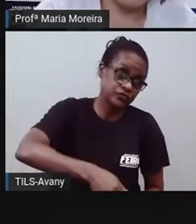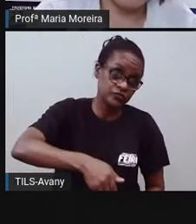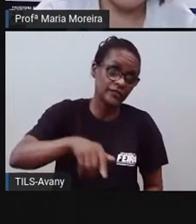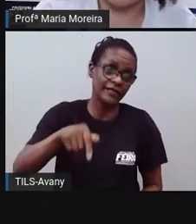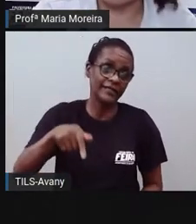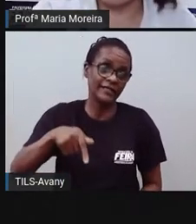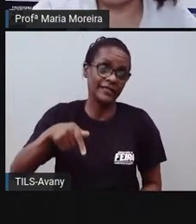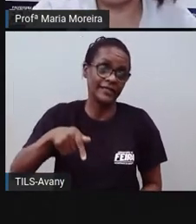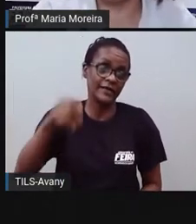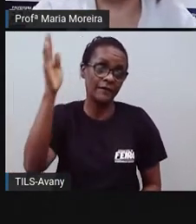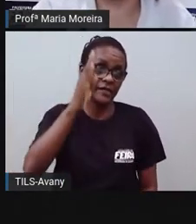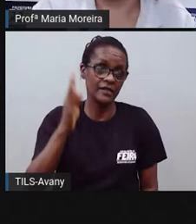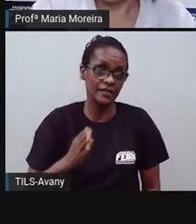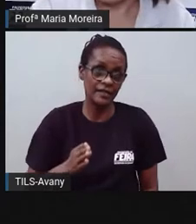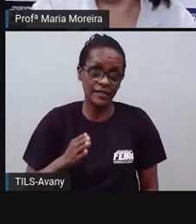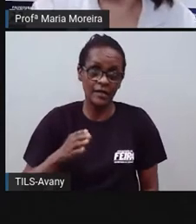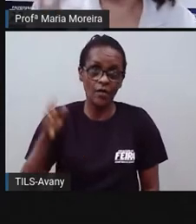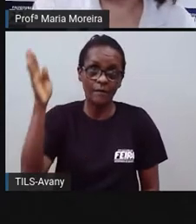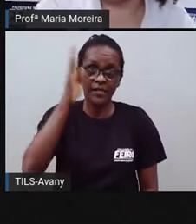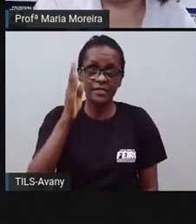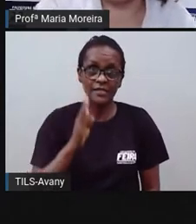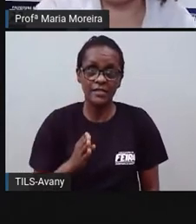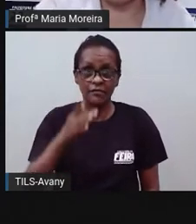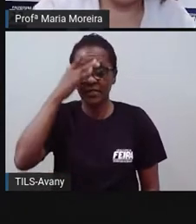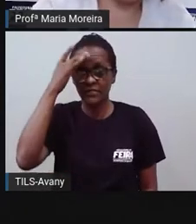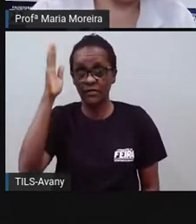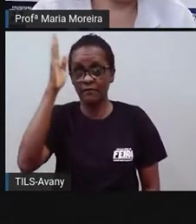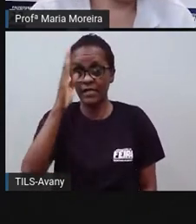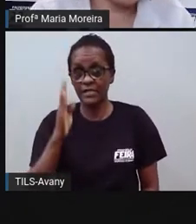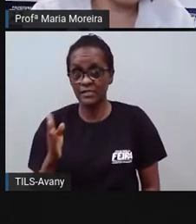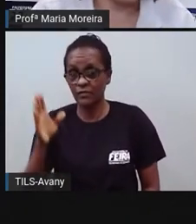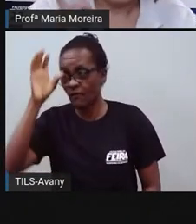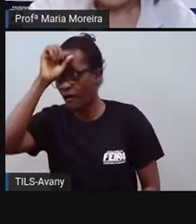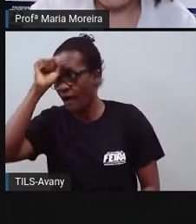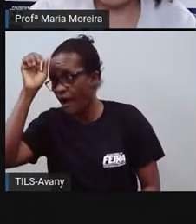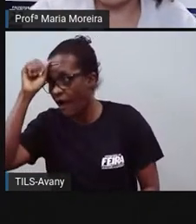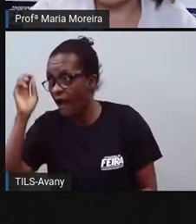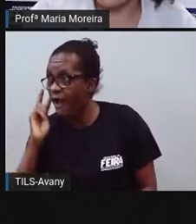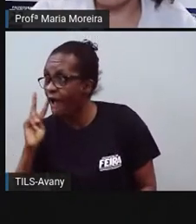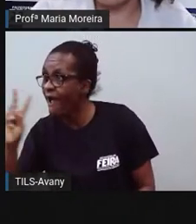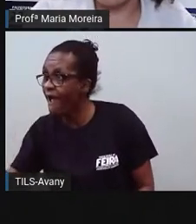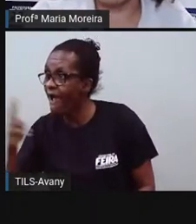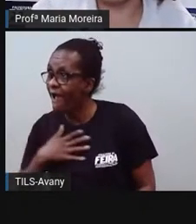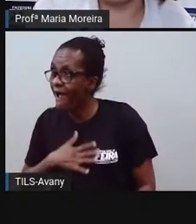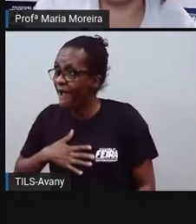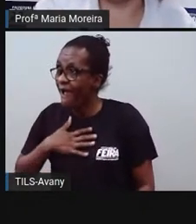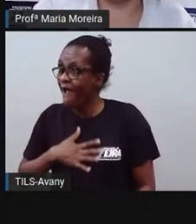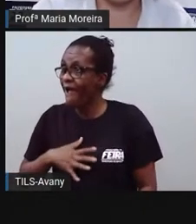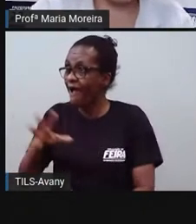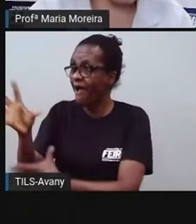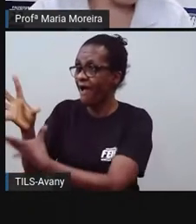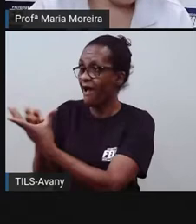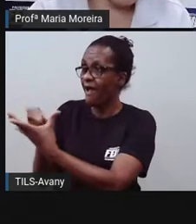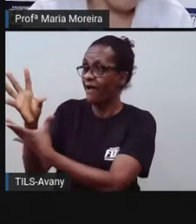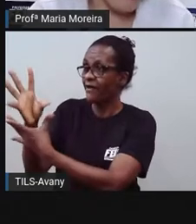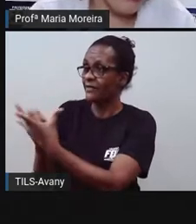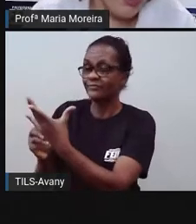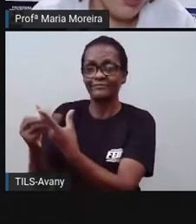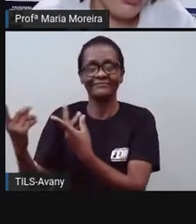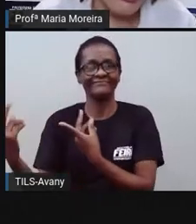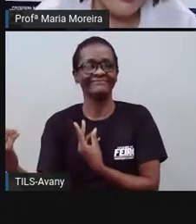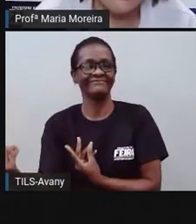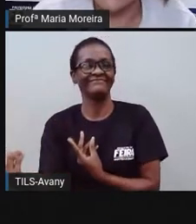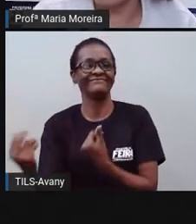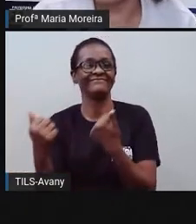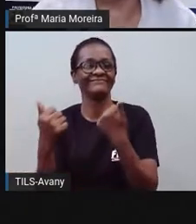ritmos aí que a gente já conhece. Alguns são bem comuns, tipo o samba. Lembram lá da aula que a provânia fez? Quer estudar dizer o quanto